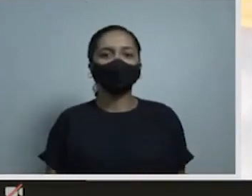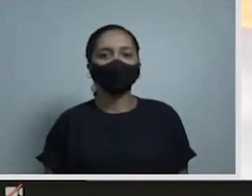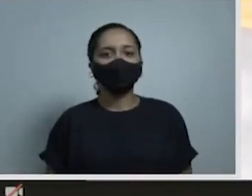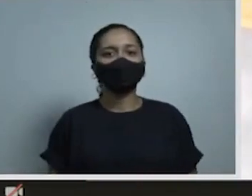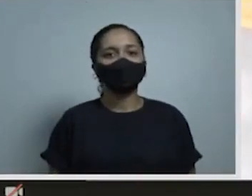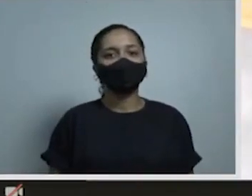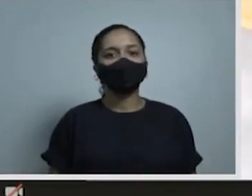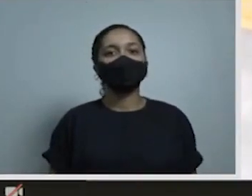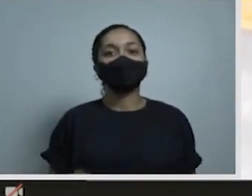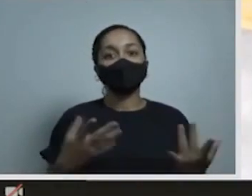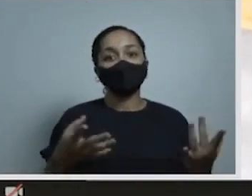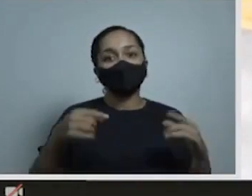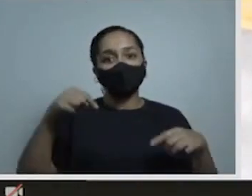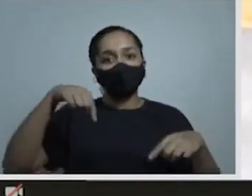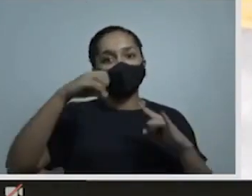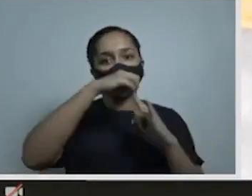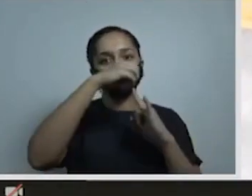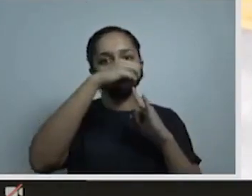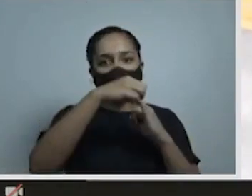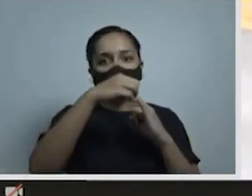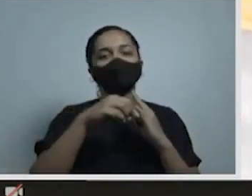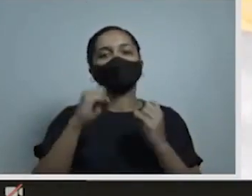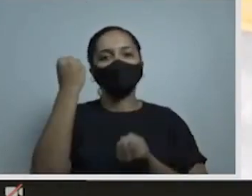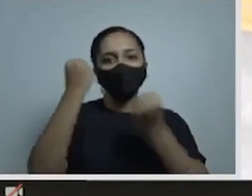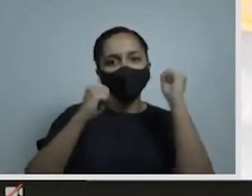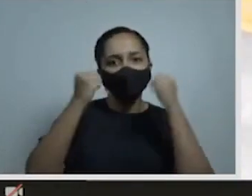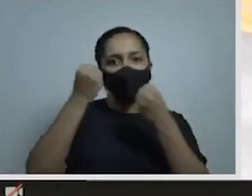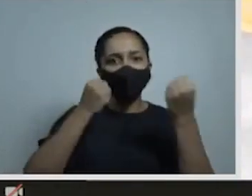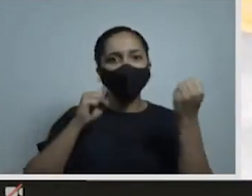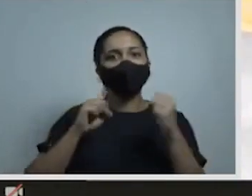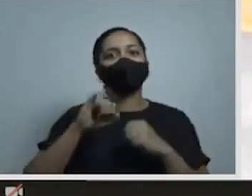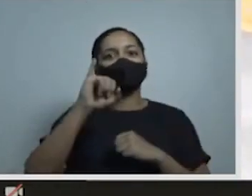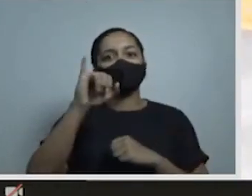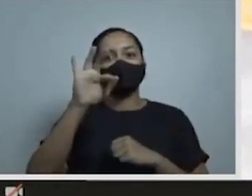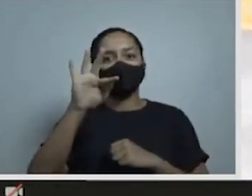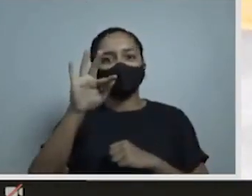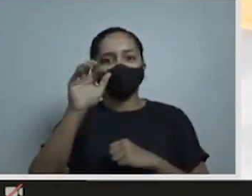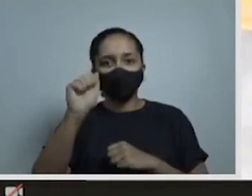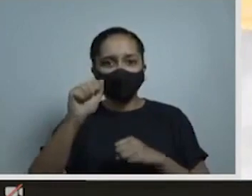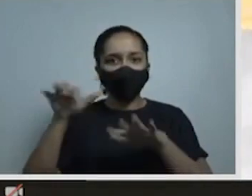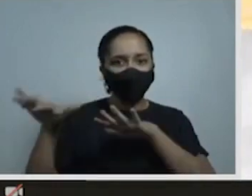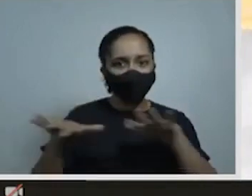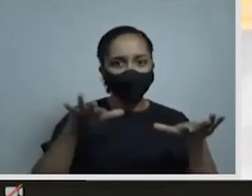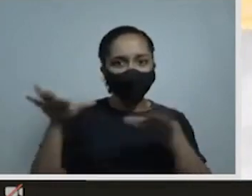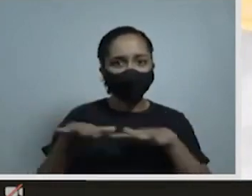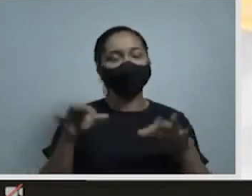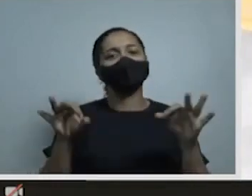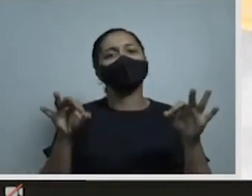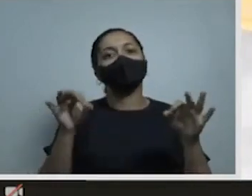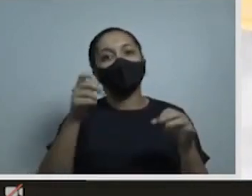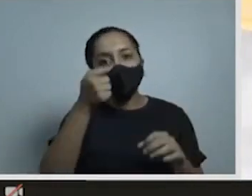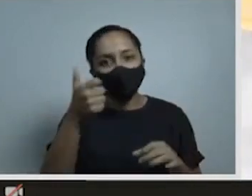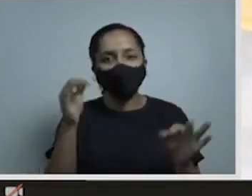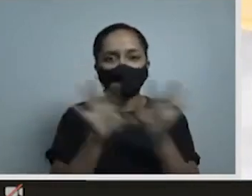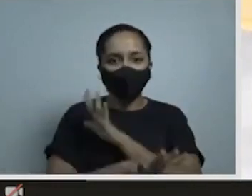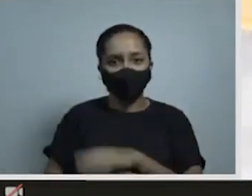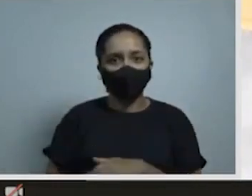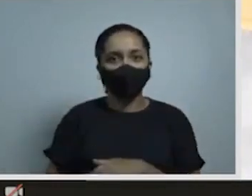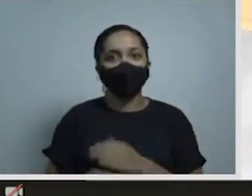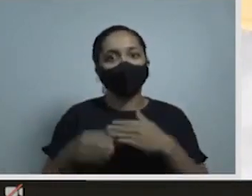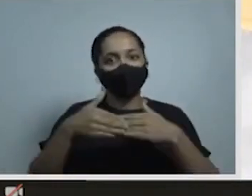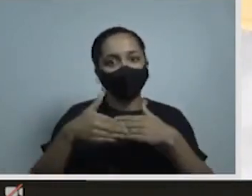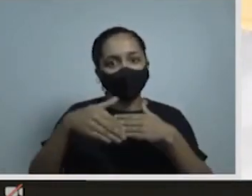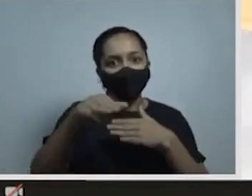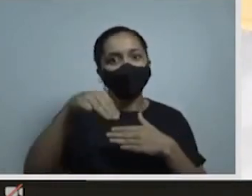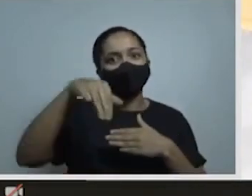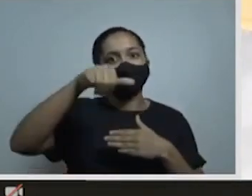E ainda em abril começamos a produzir o IPA. Em maio, teremos o IPA produzido em quantidade